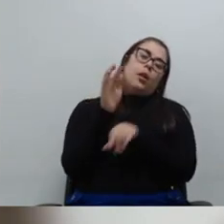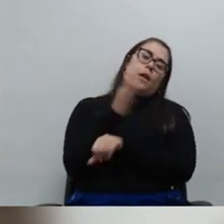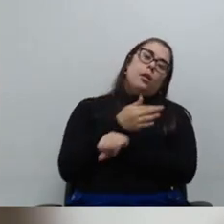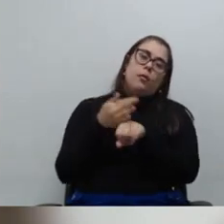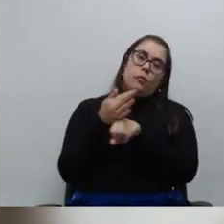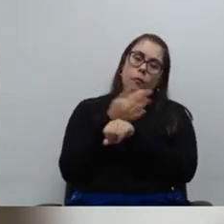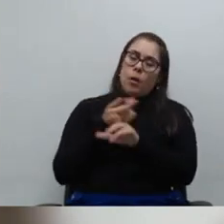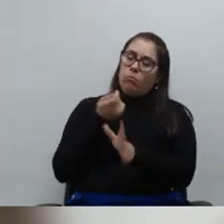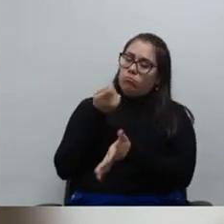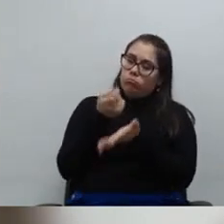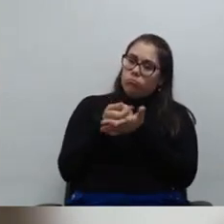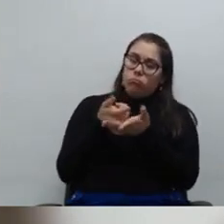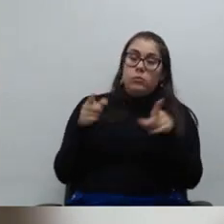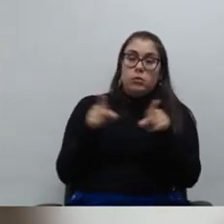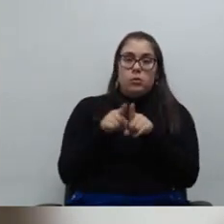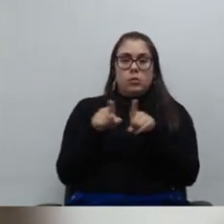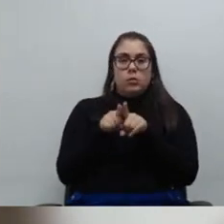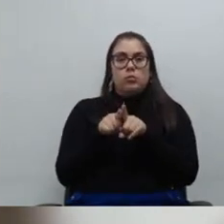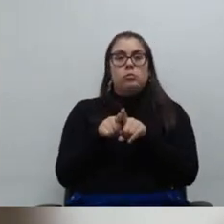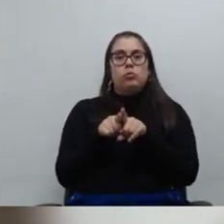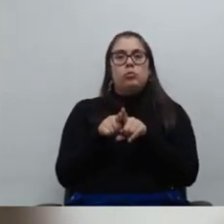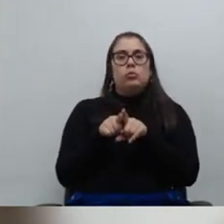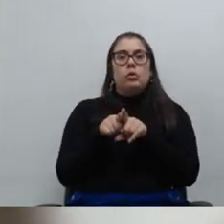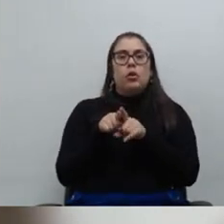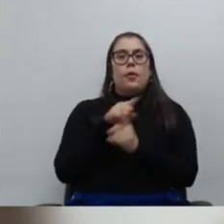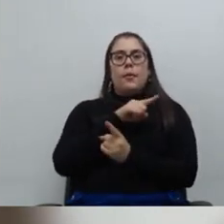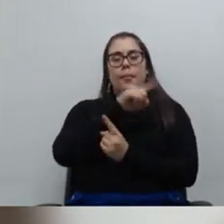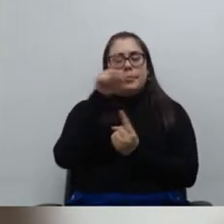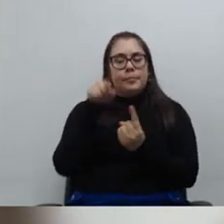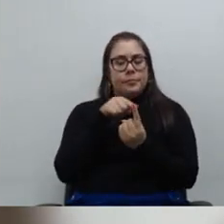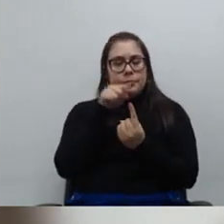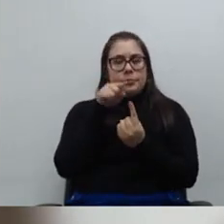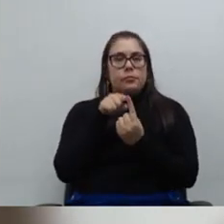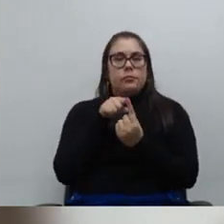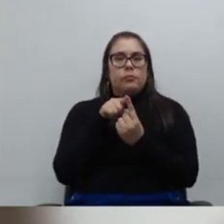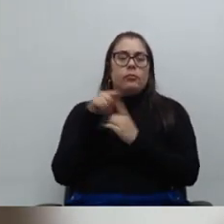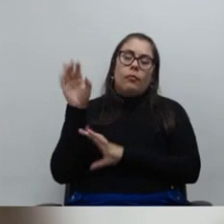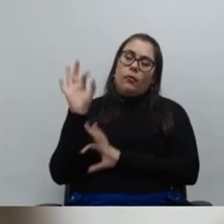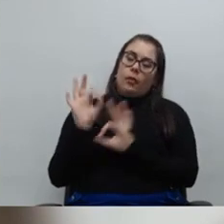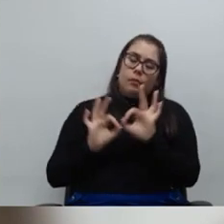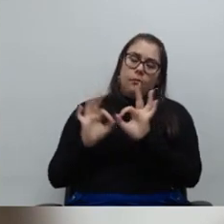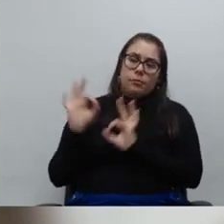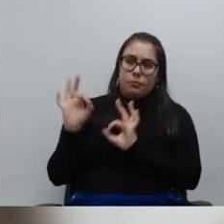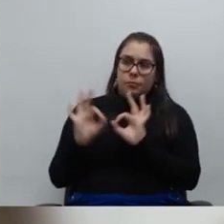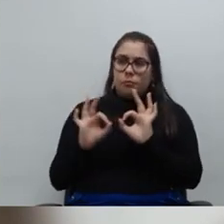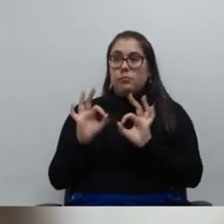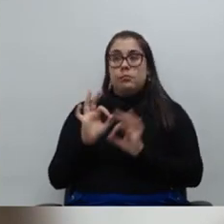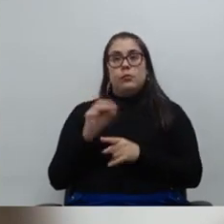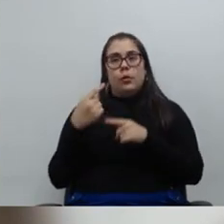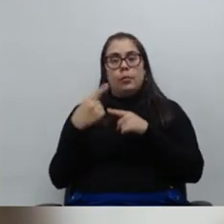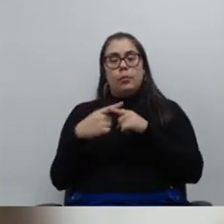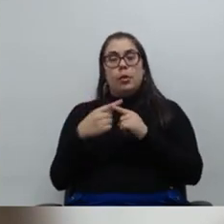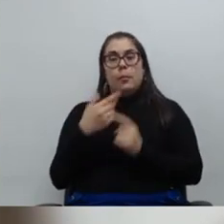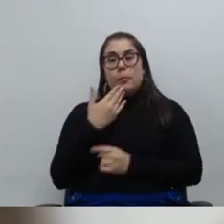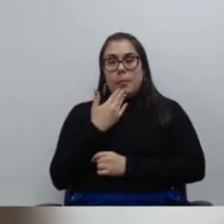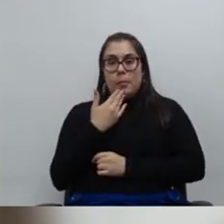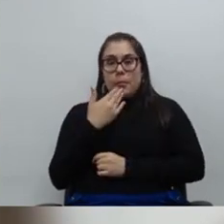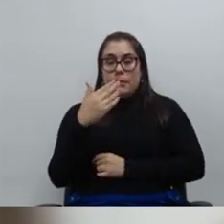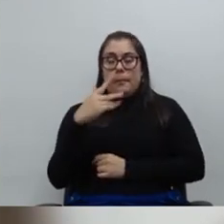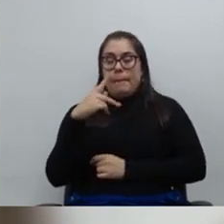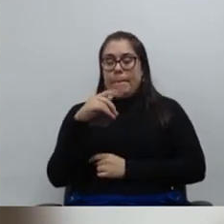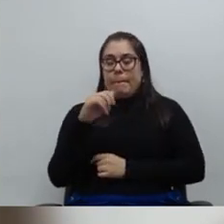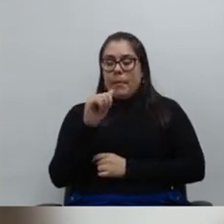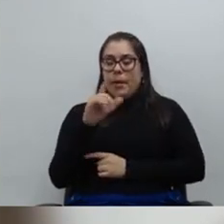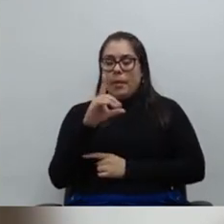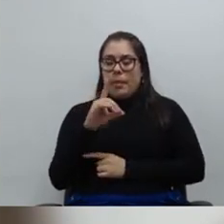dos nossos vencimentos, que inclusive foi objeto aqui, né, de uma questão de ordem que levantei, por ter um pedido liminar da APADEP na